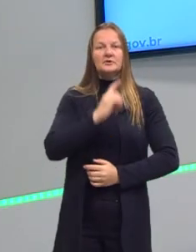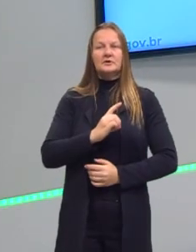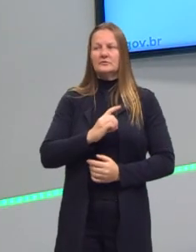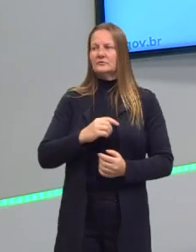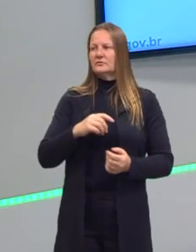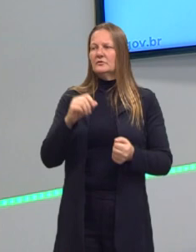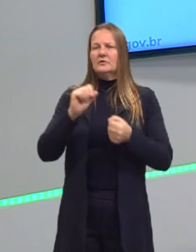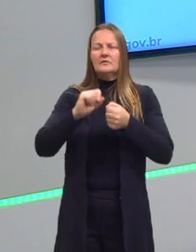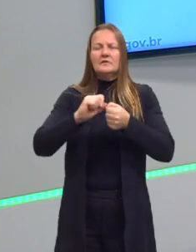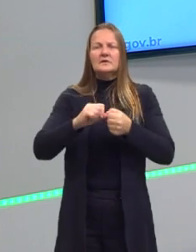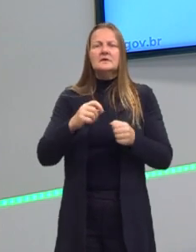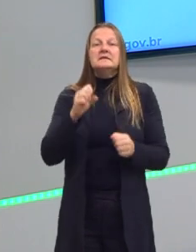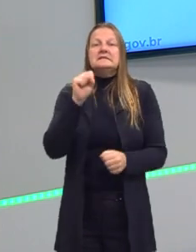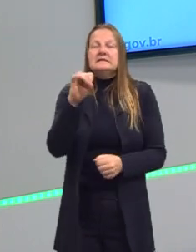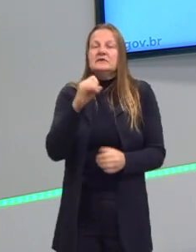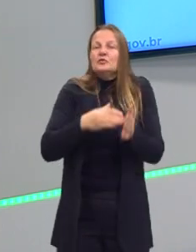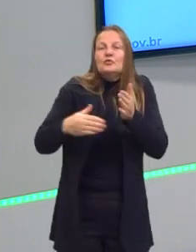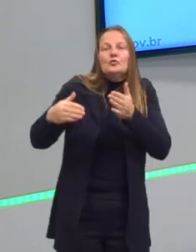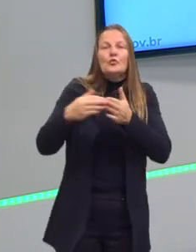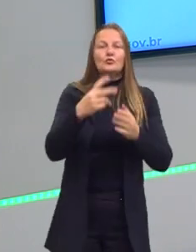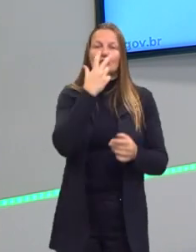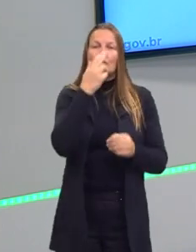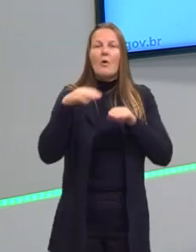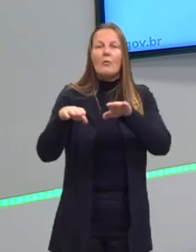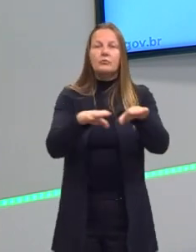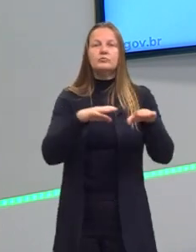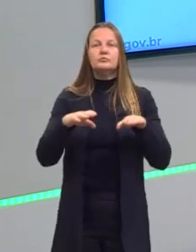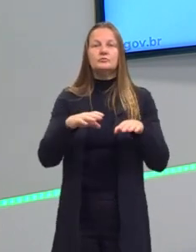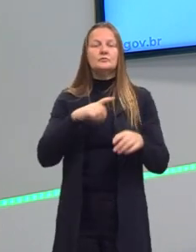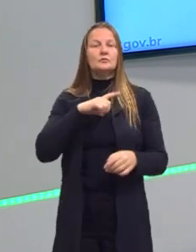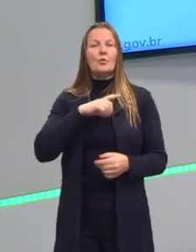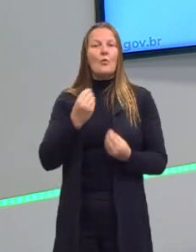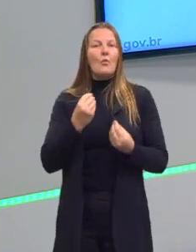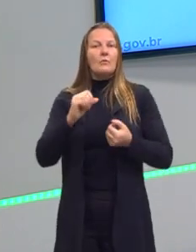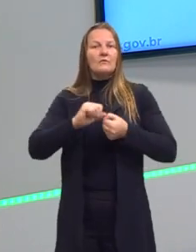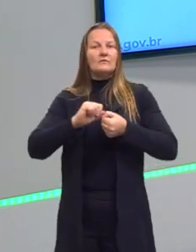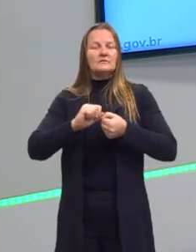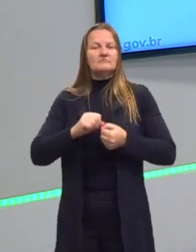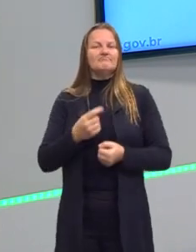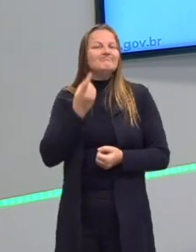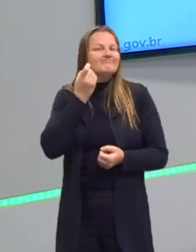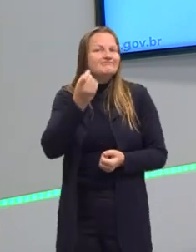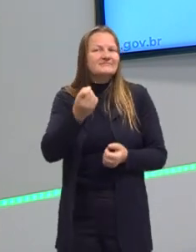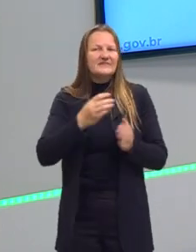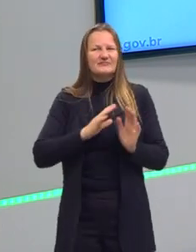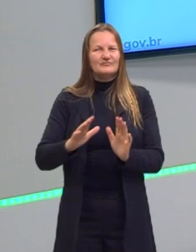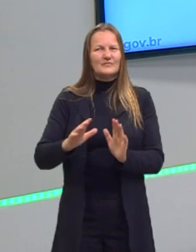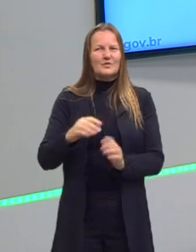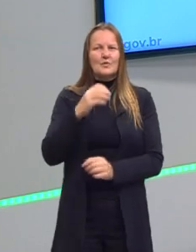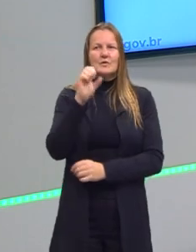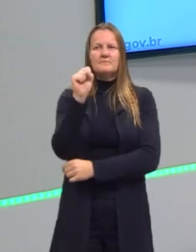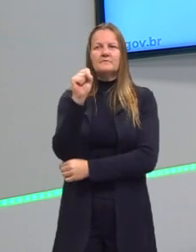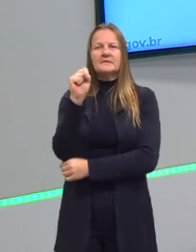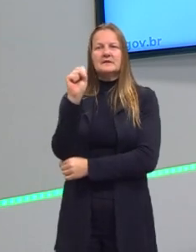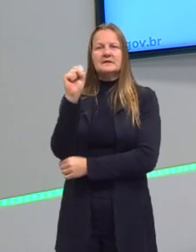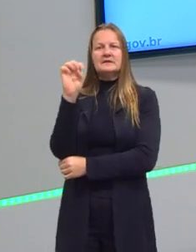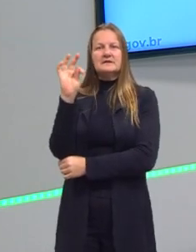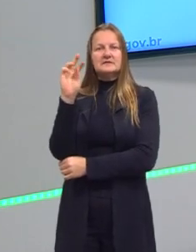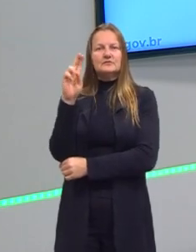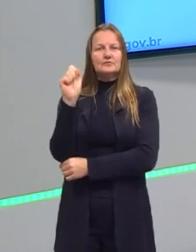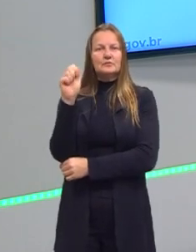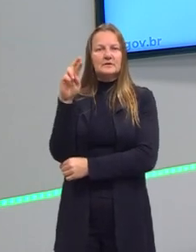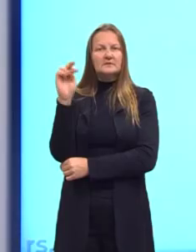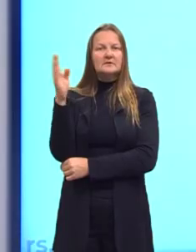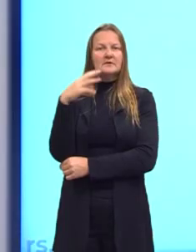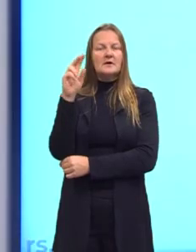Porque se todo mundo ficasse igual, viraria uma massa. E ele também não achava interessante. Então, para o Stuart Mill, defendia o